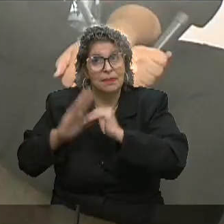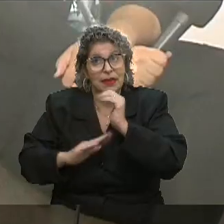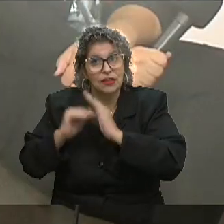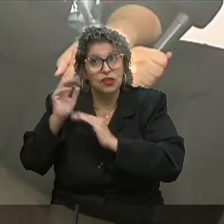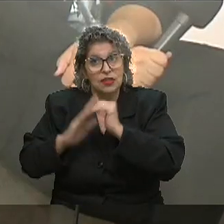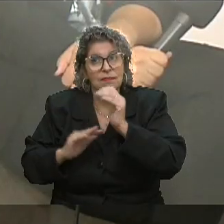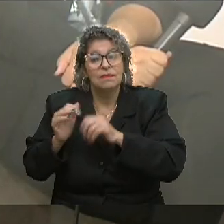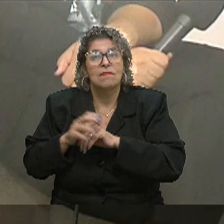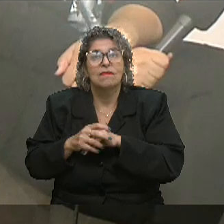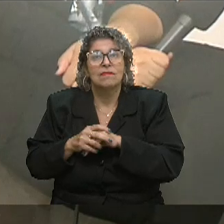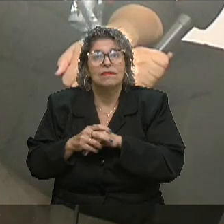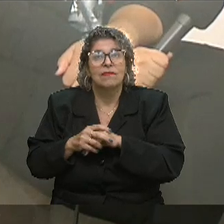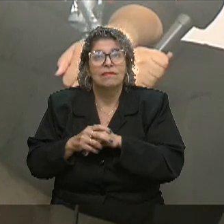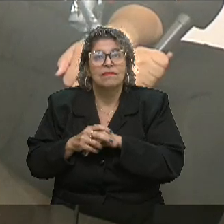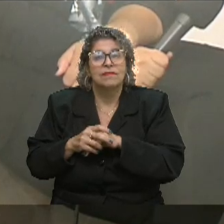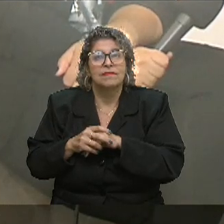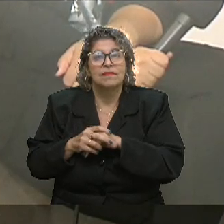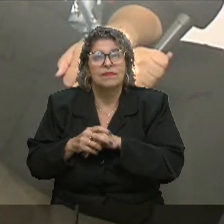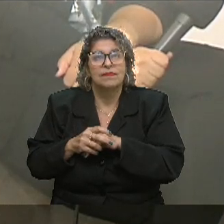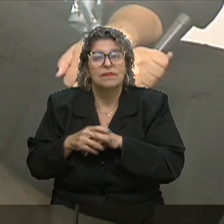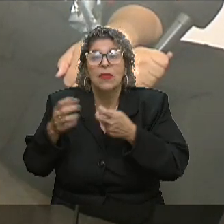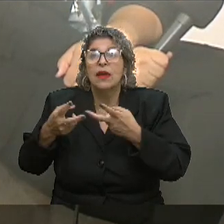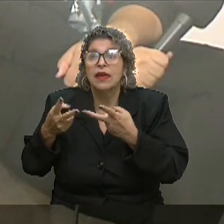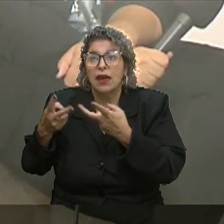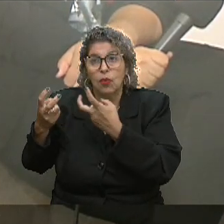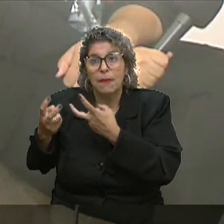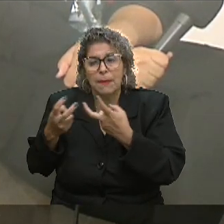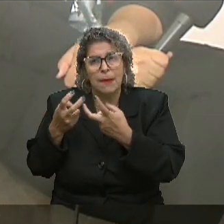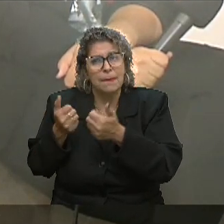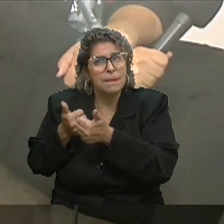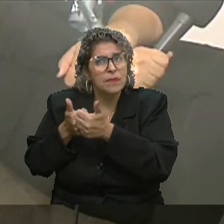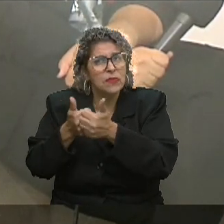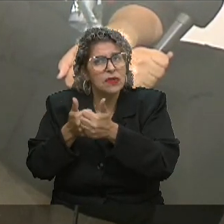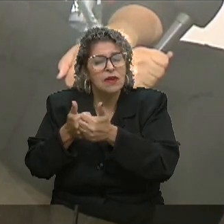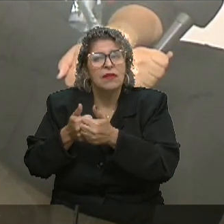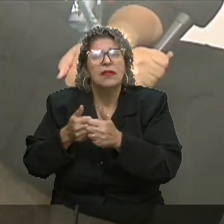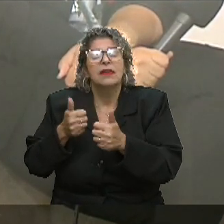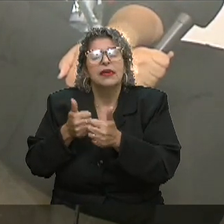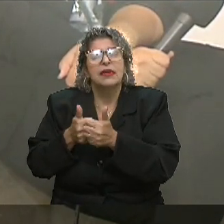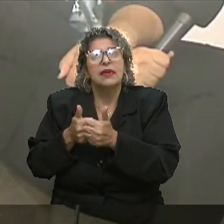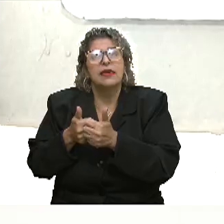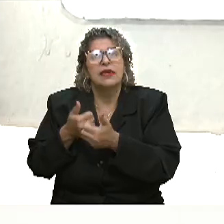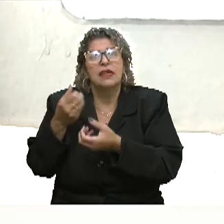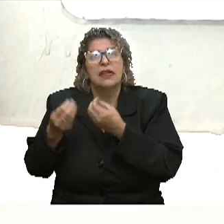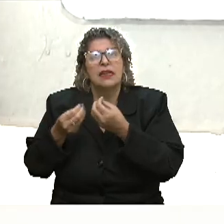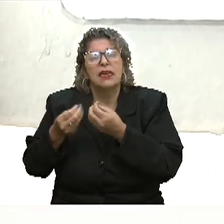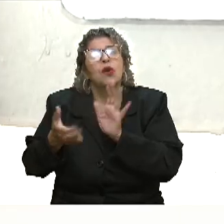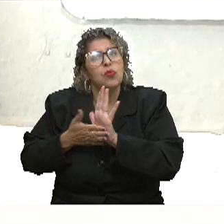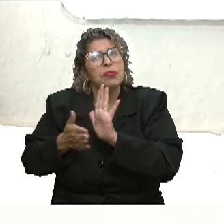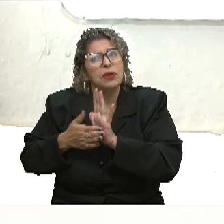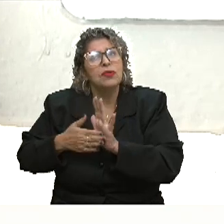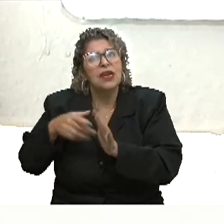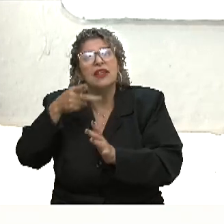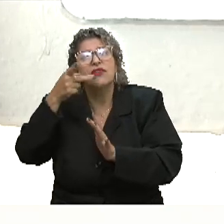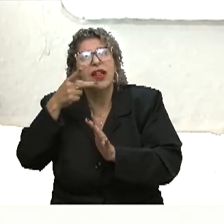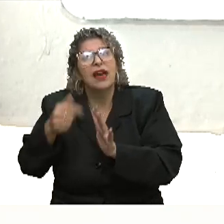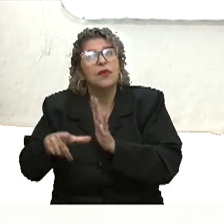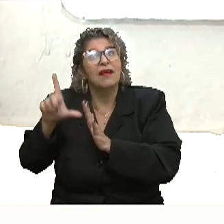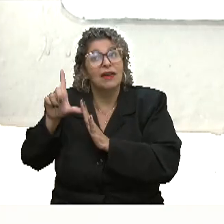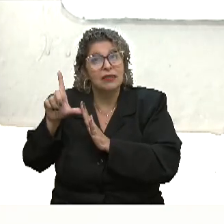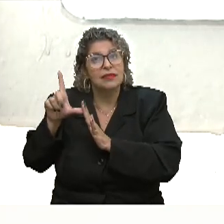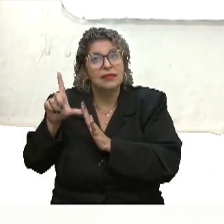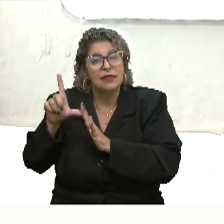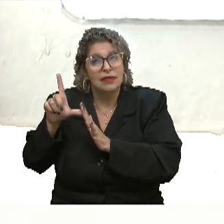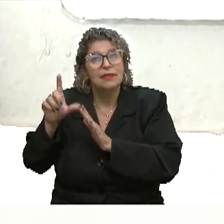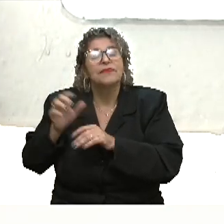a gente pôde acompanhar para ver se eles realmente cumpriram aquilo que eles falaram, porque foi uma situação que botou todos eles em